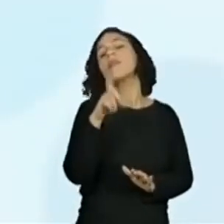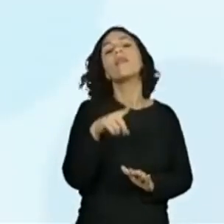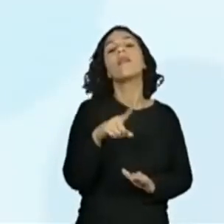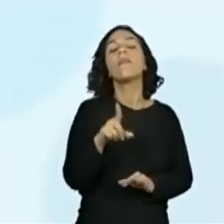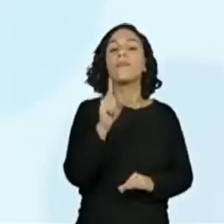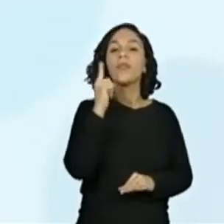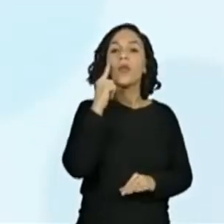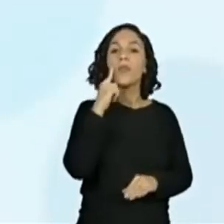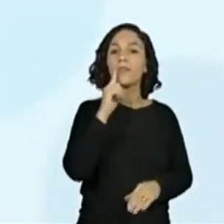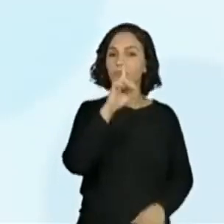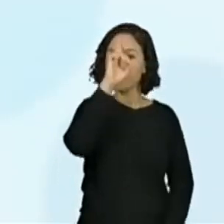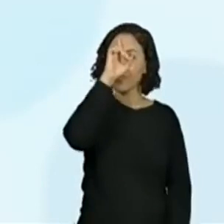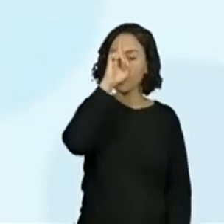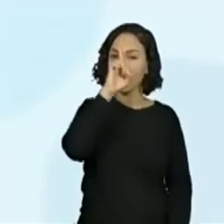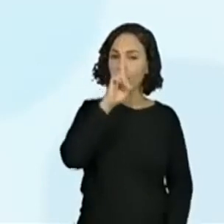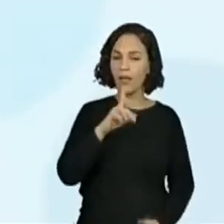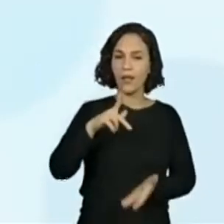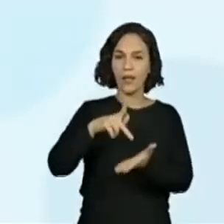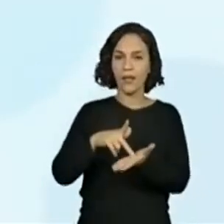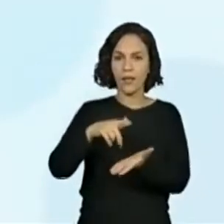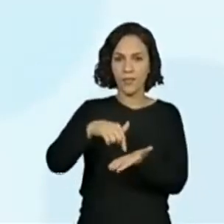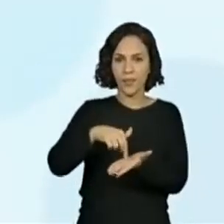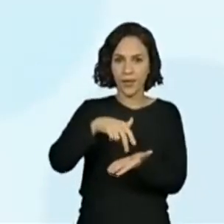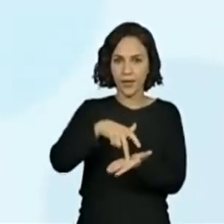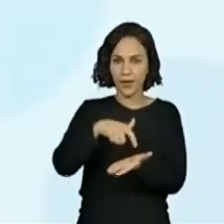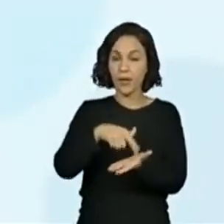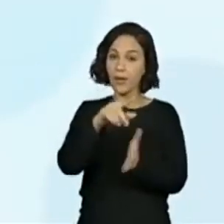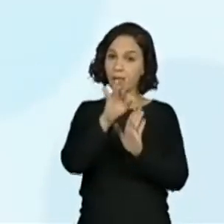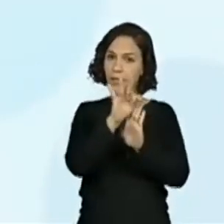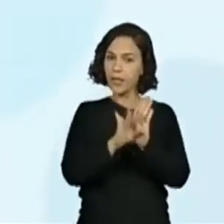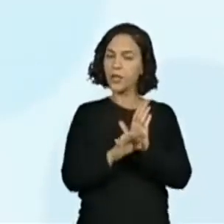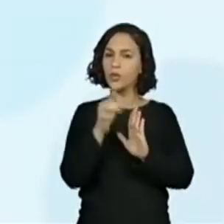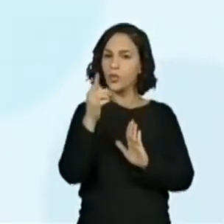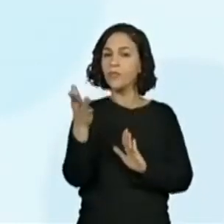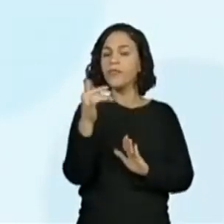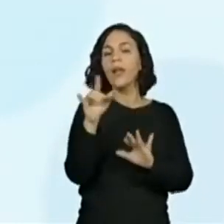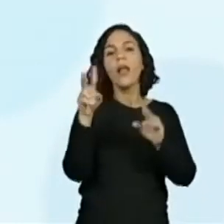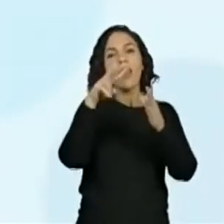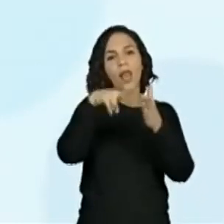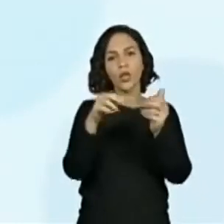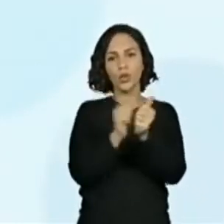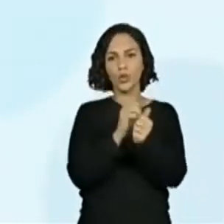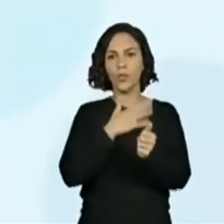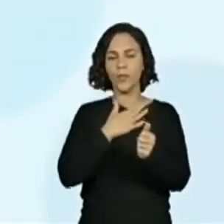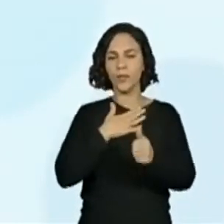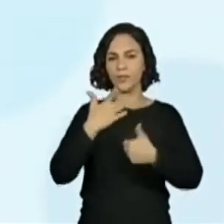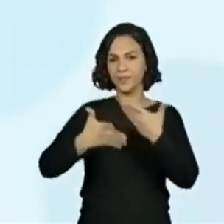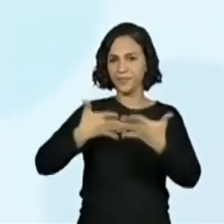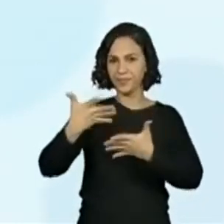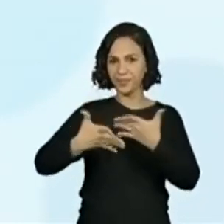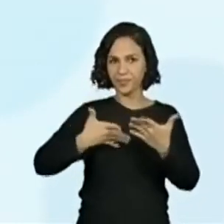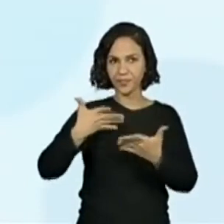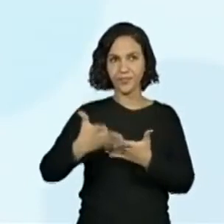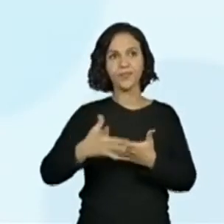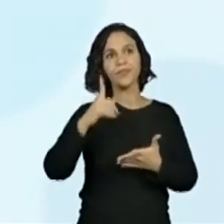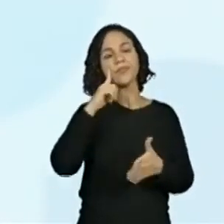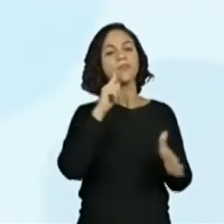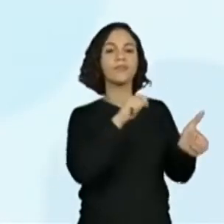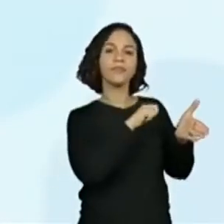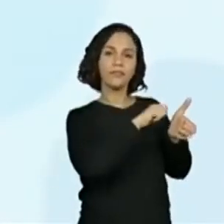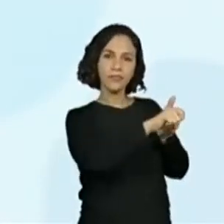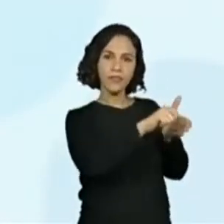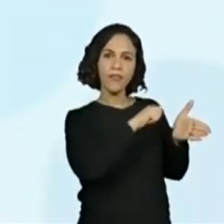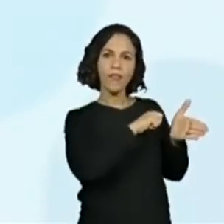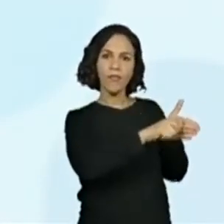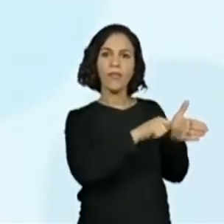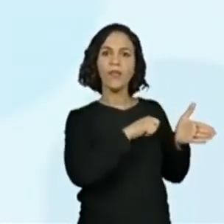Amarelinha. Então, esse é o texto 1. Preste atenção, tá bom? Acompanhe a leitura com a professora. Vou usar o marca-texto para vocês saberem onde eu estou